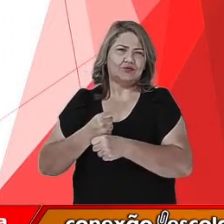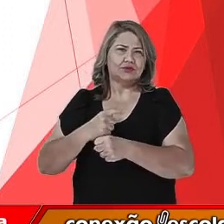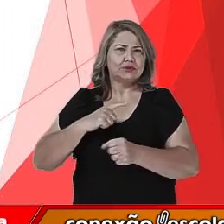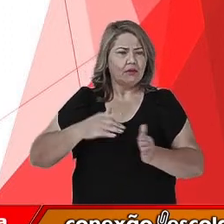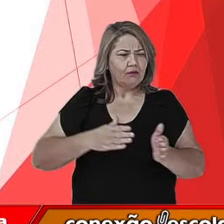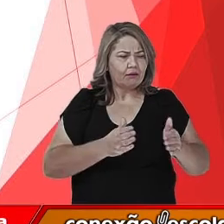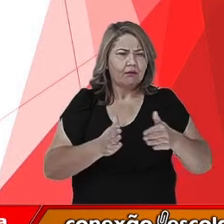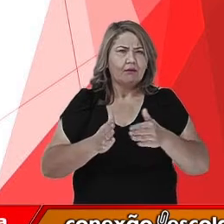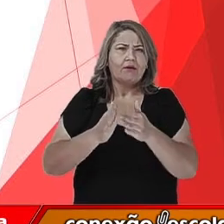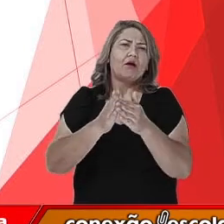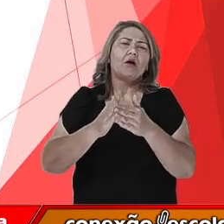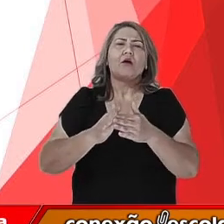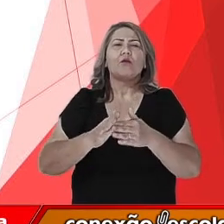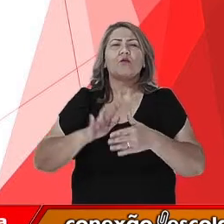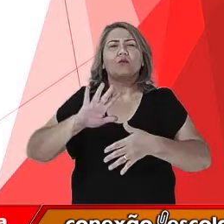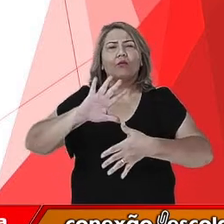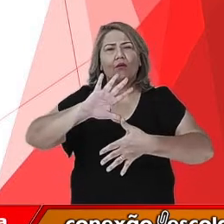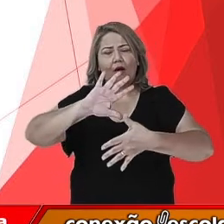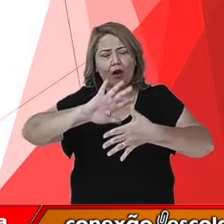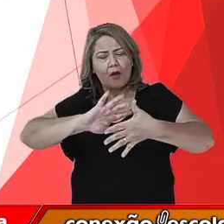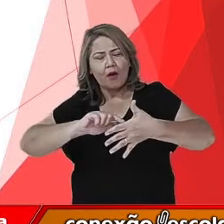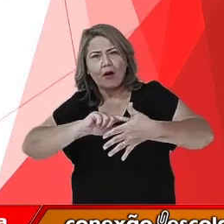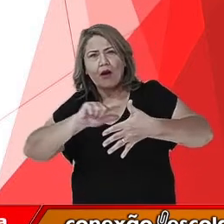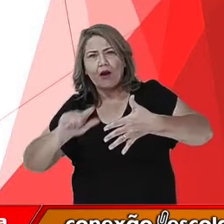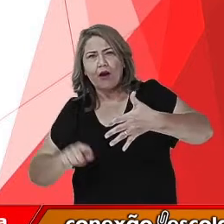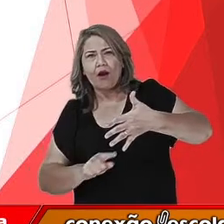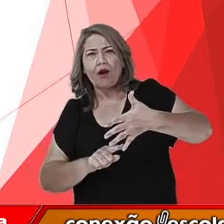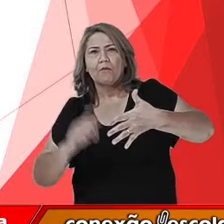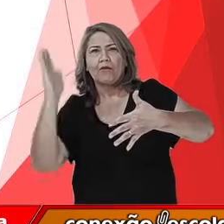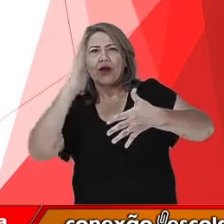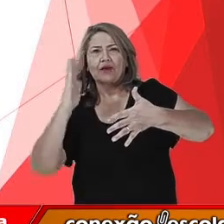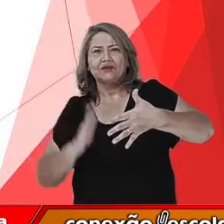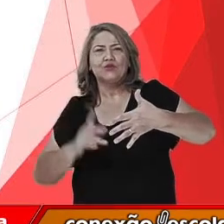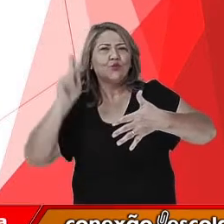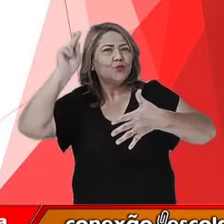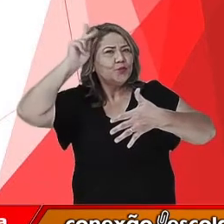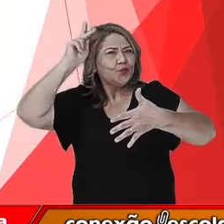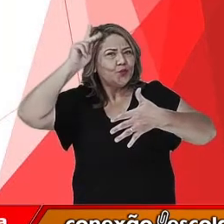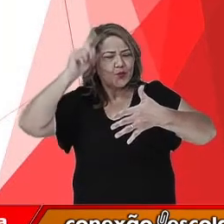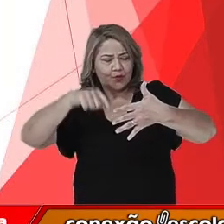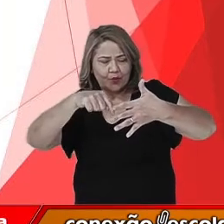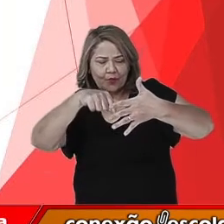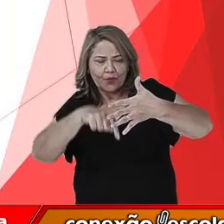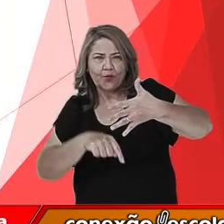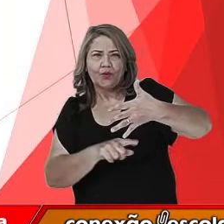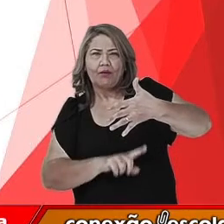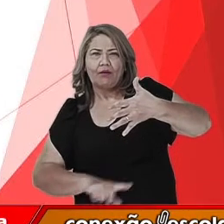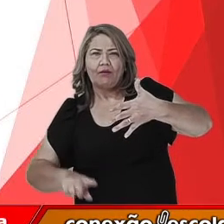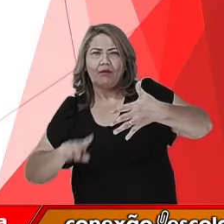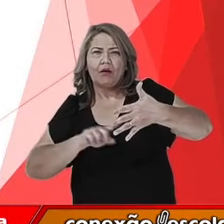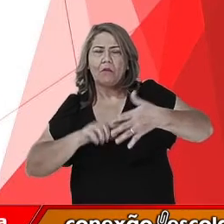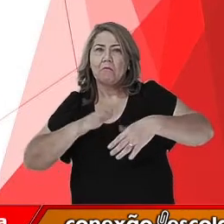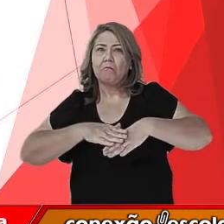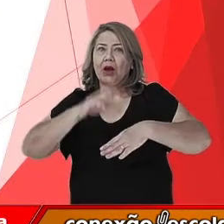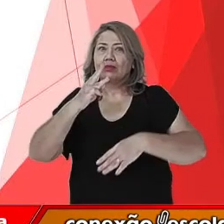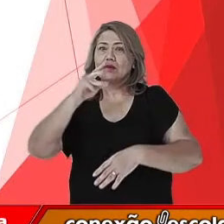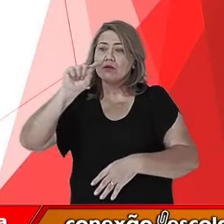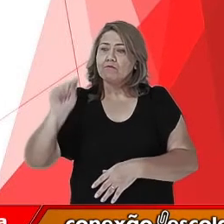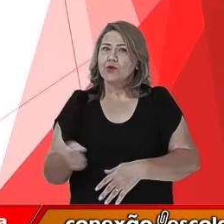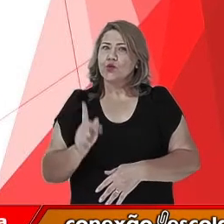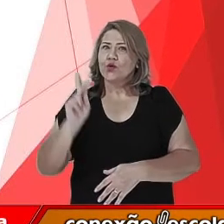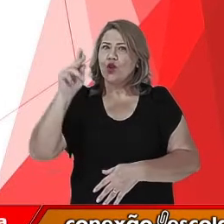ligavam o Brasil, por exemplo, até o atual Peru, com mais de 3 mil quilômetros de extensão.